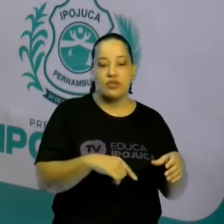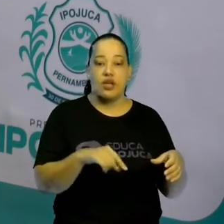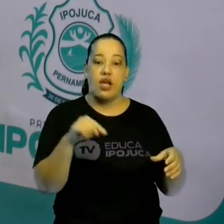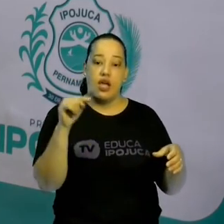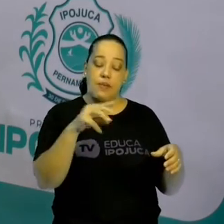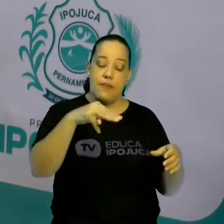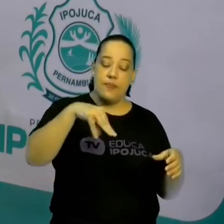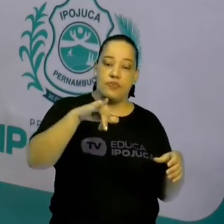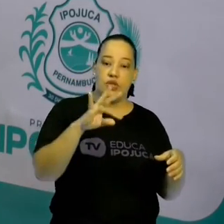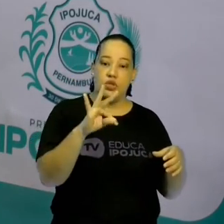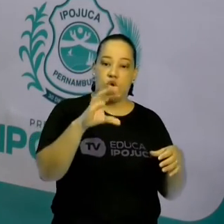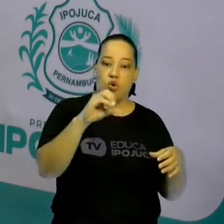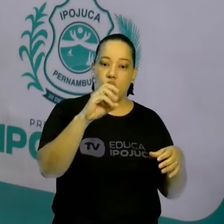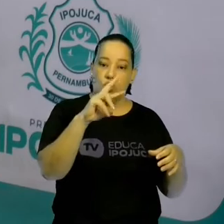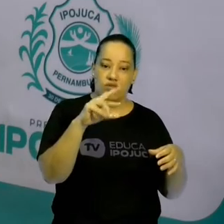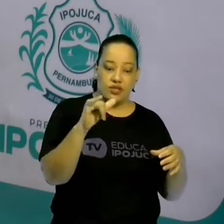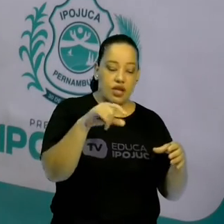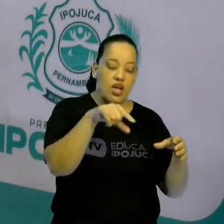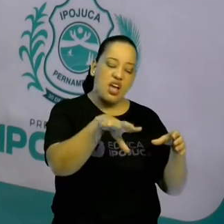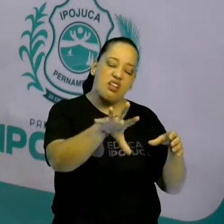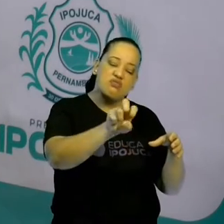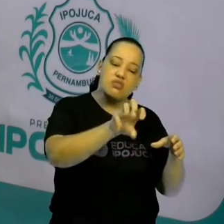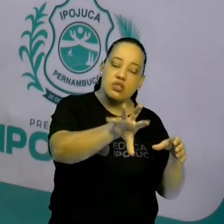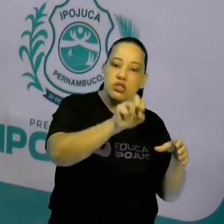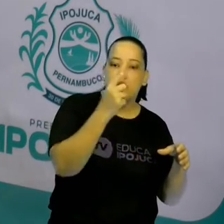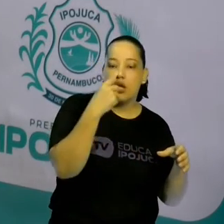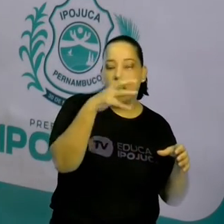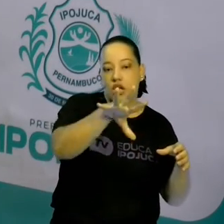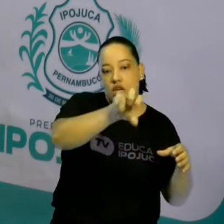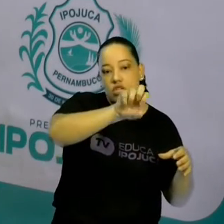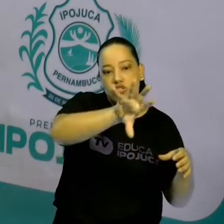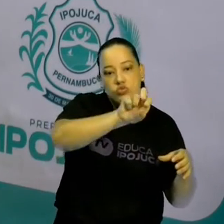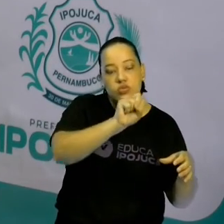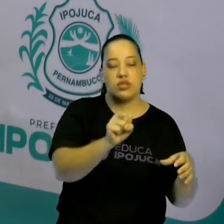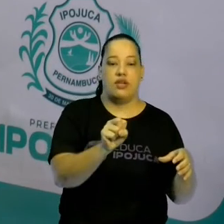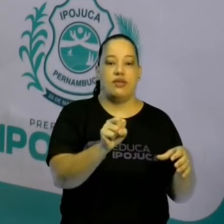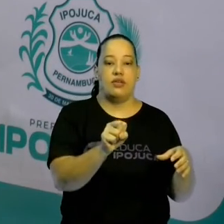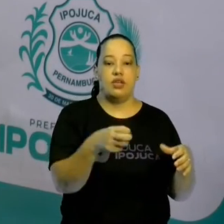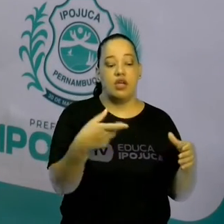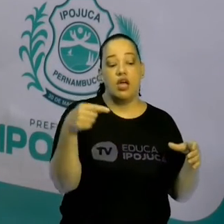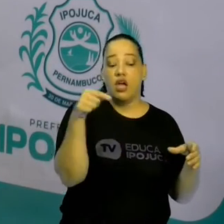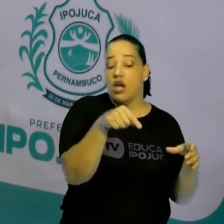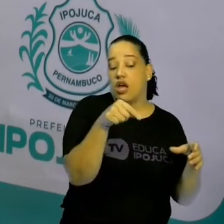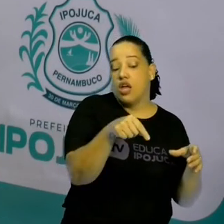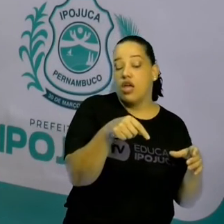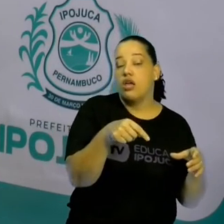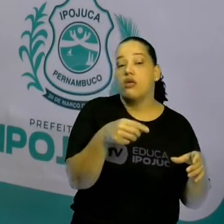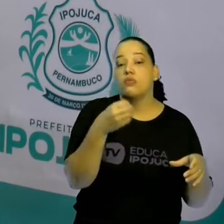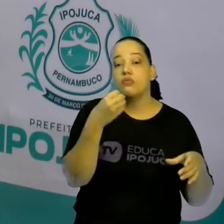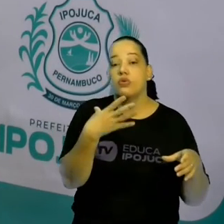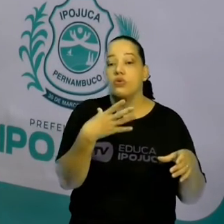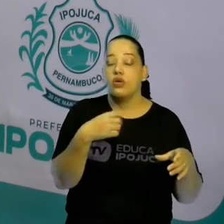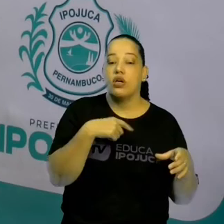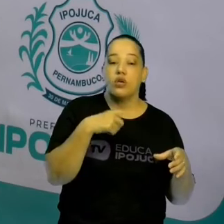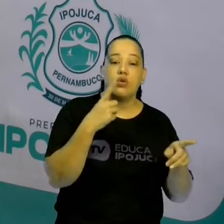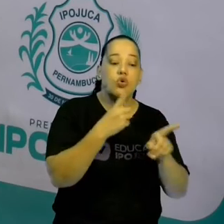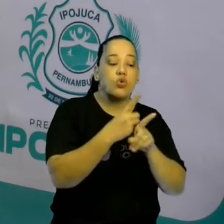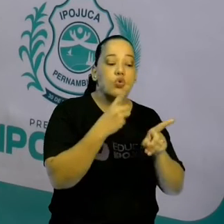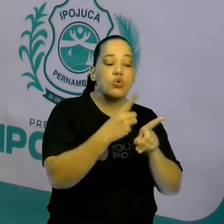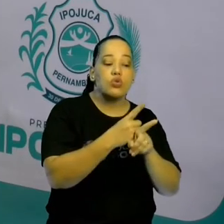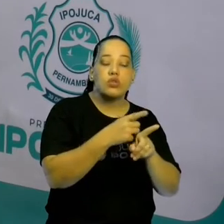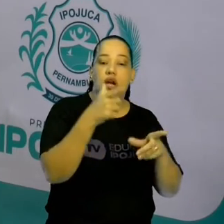celular. O cloroplasto, eu vou encontrar ele apenas nas células